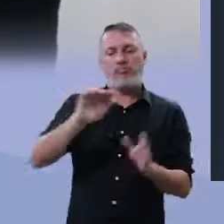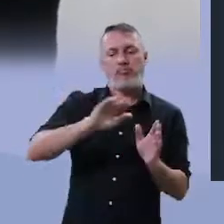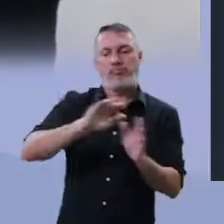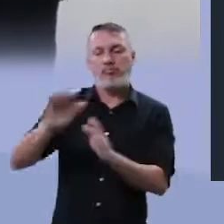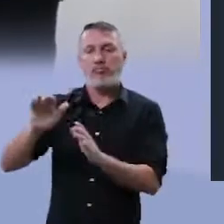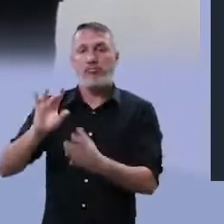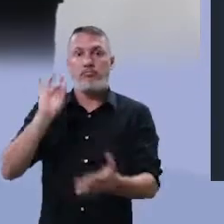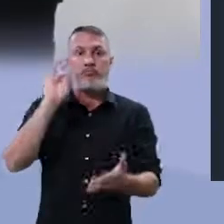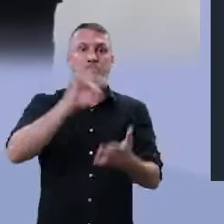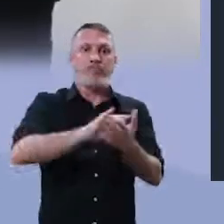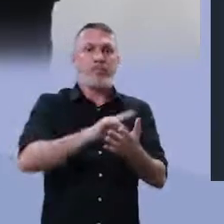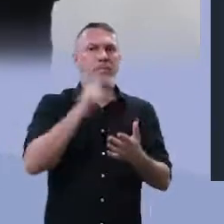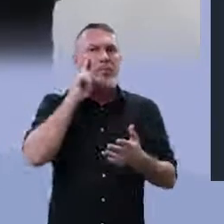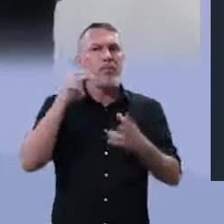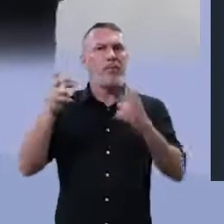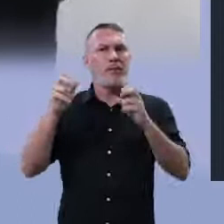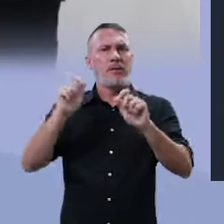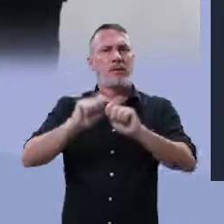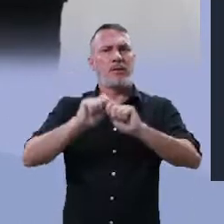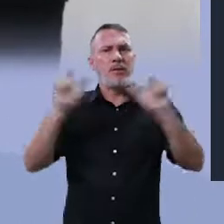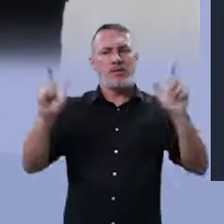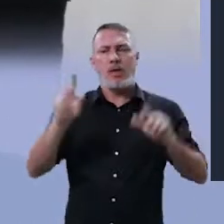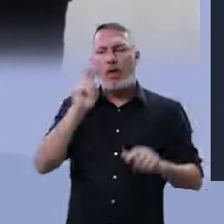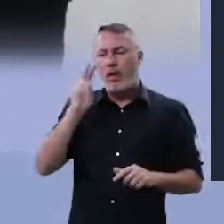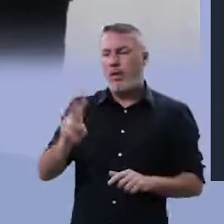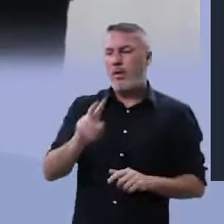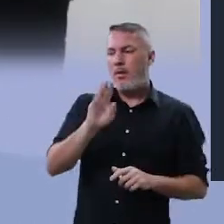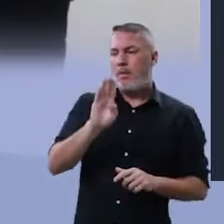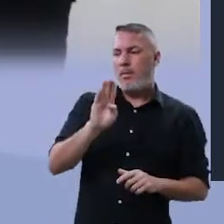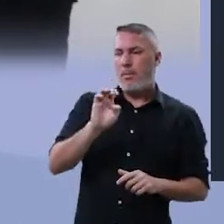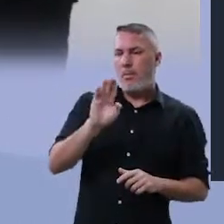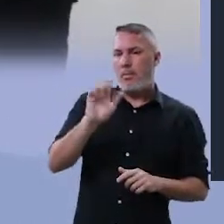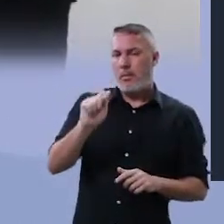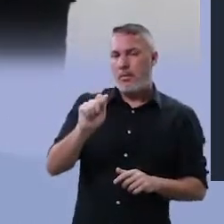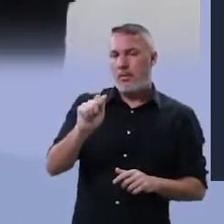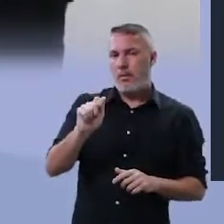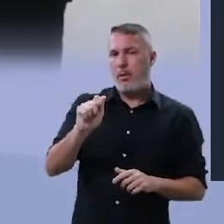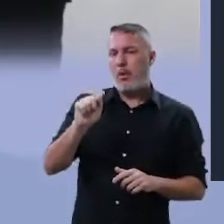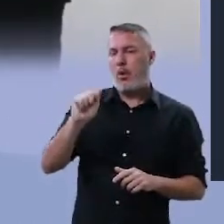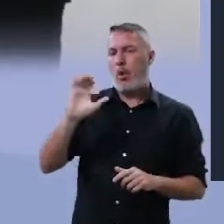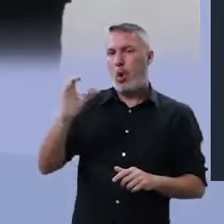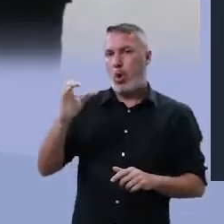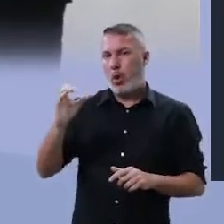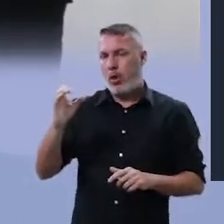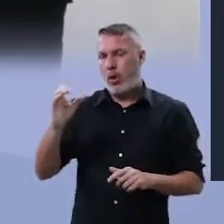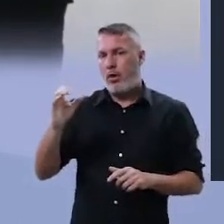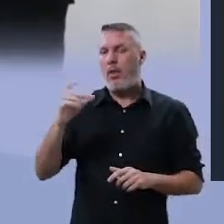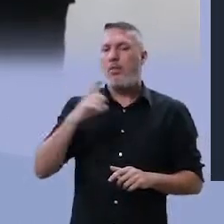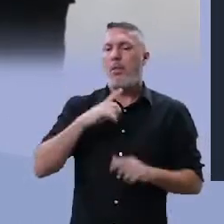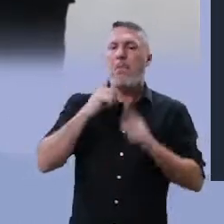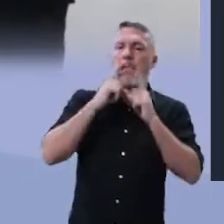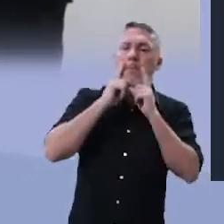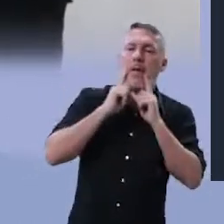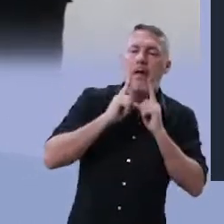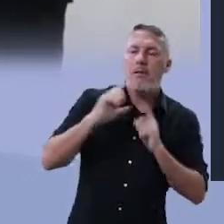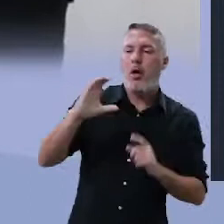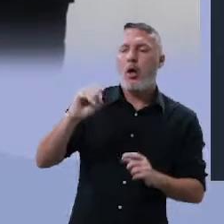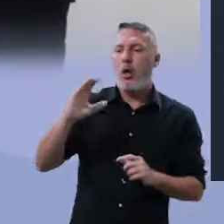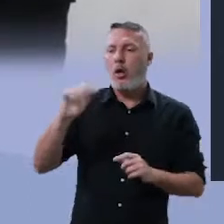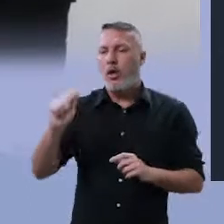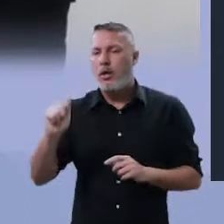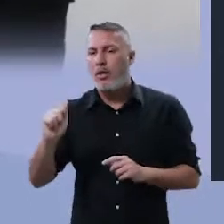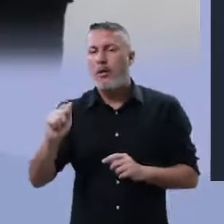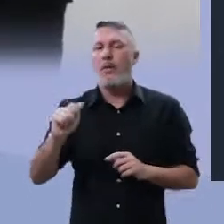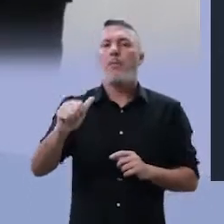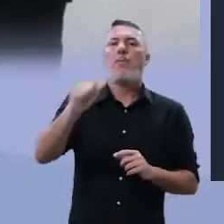concreto. Você observa que ele escreveu Beba Coca-Cola, Babi, cola, Beba,